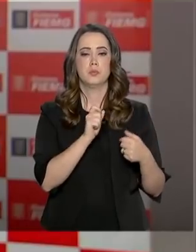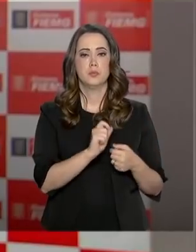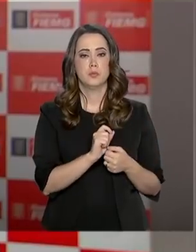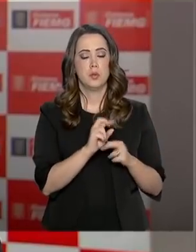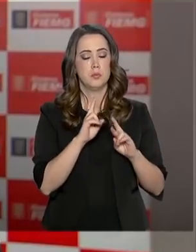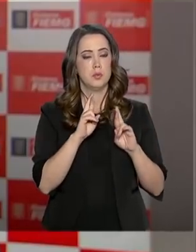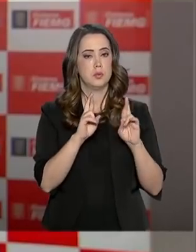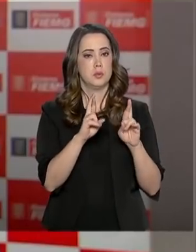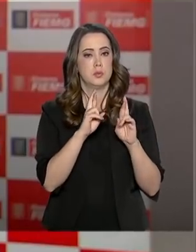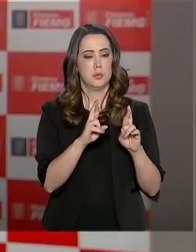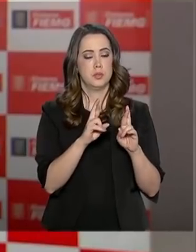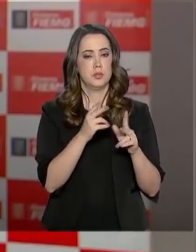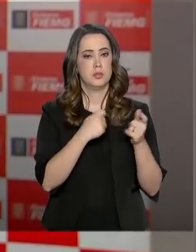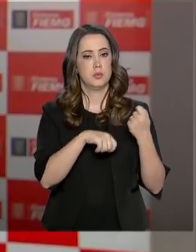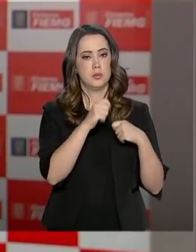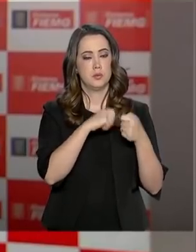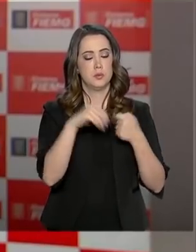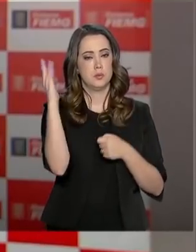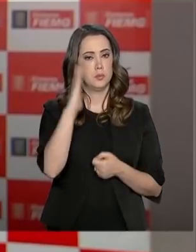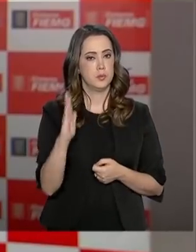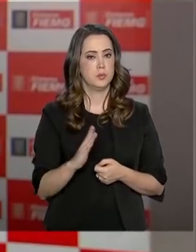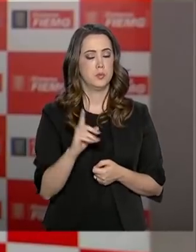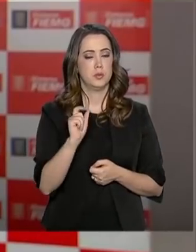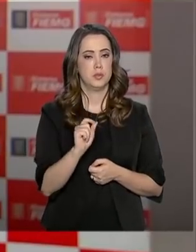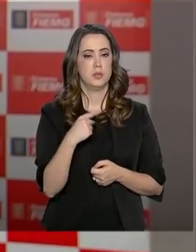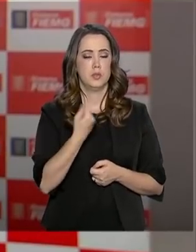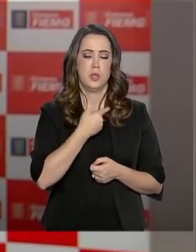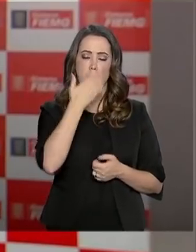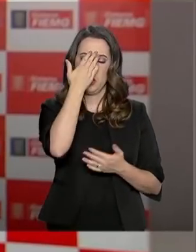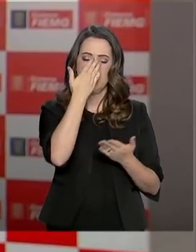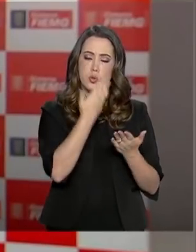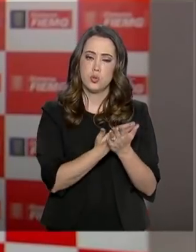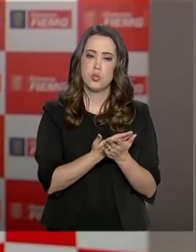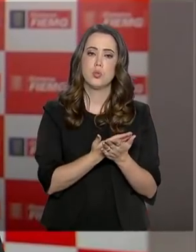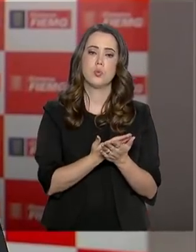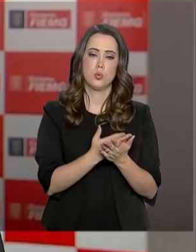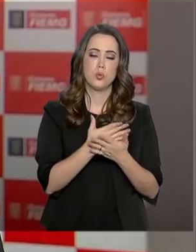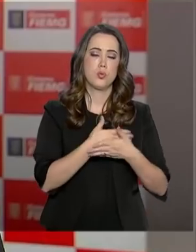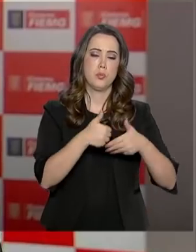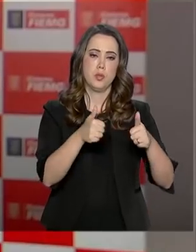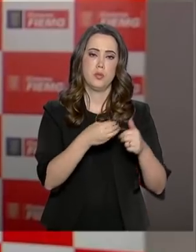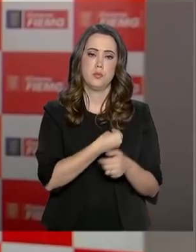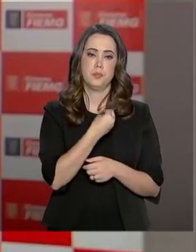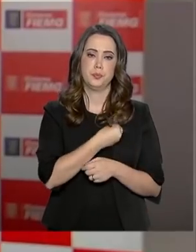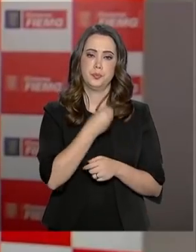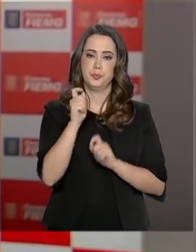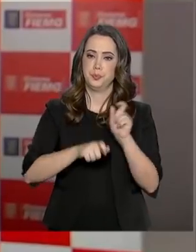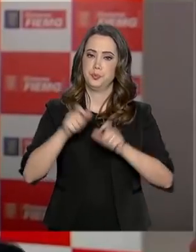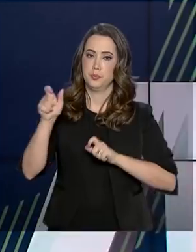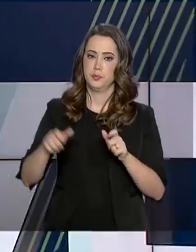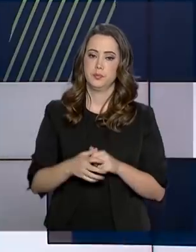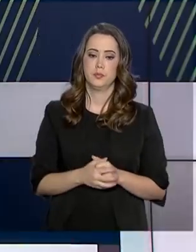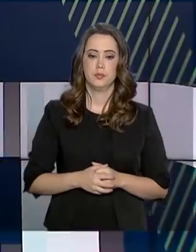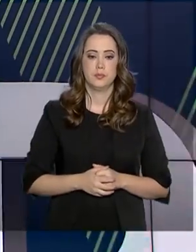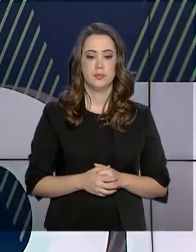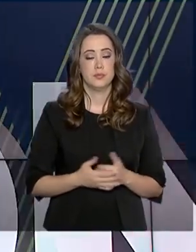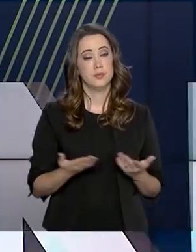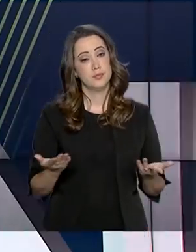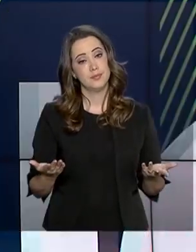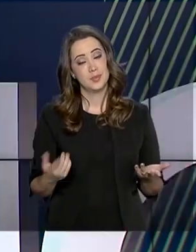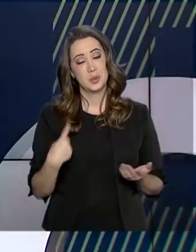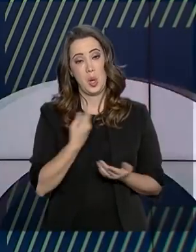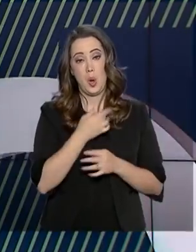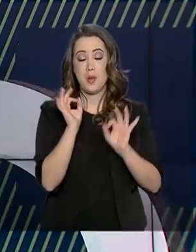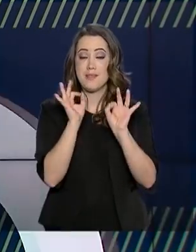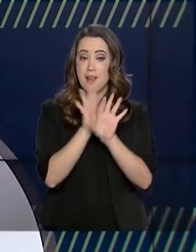perspectiva da economia brasileira e acredito eu que pode com certeza melhorar a qualidade de vida dos brasileiros. E o